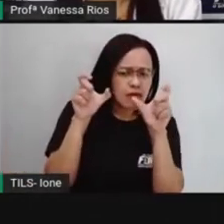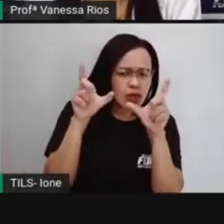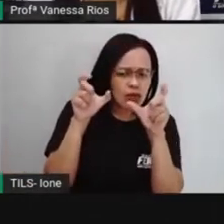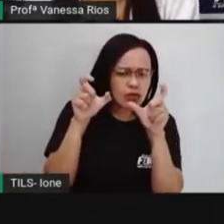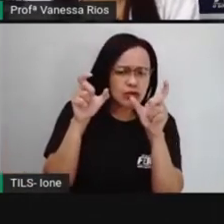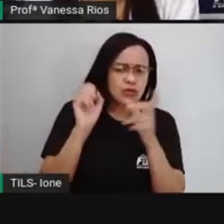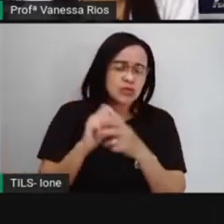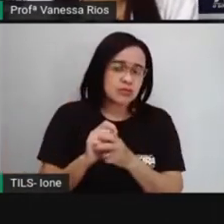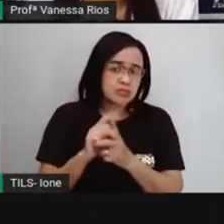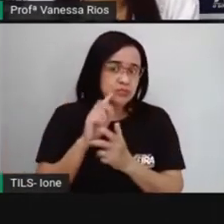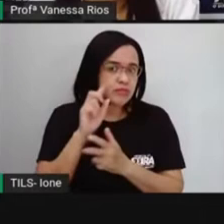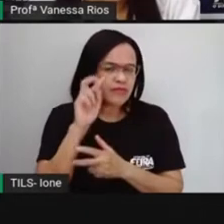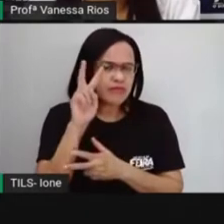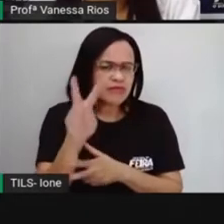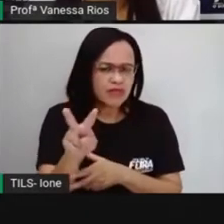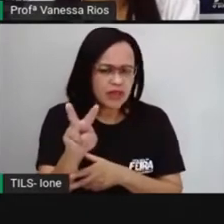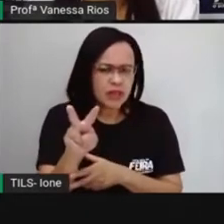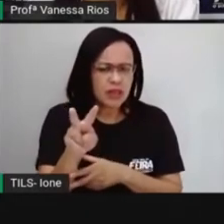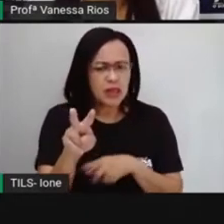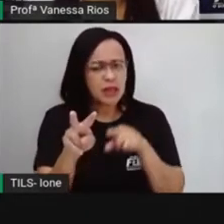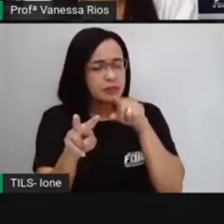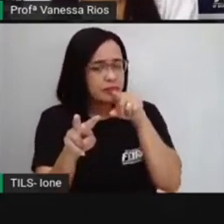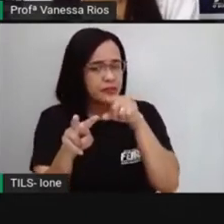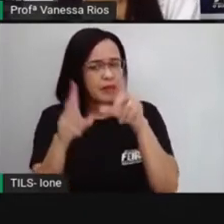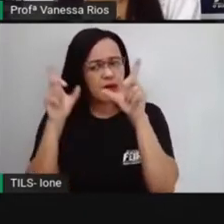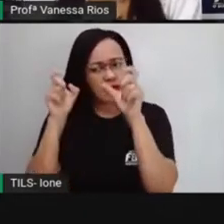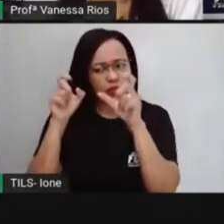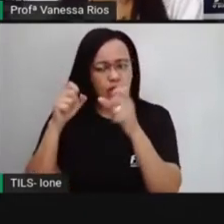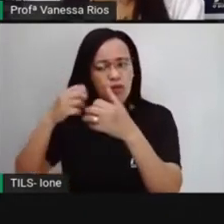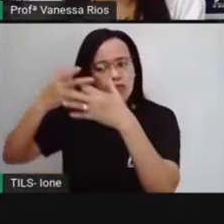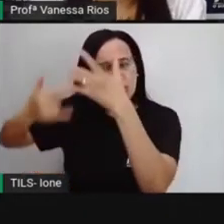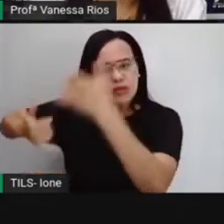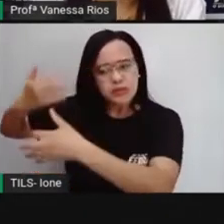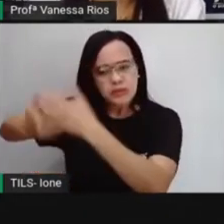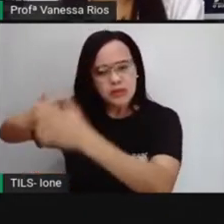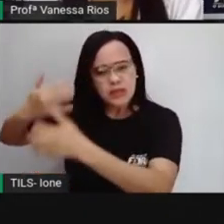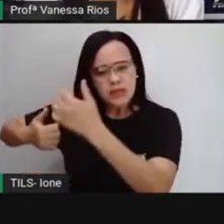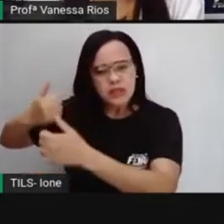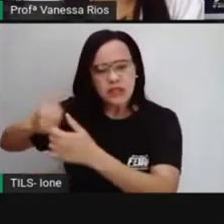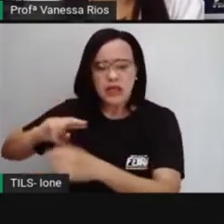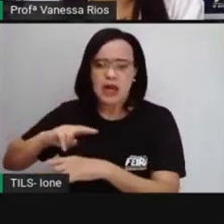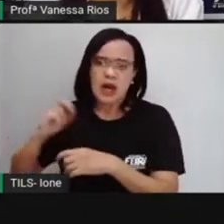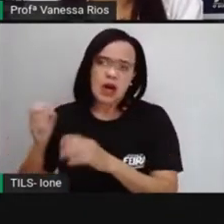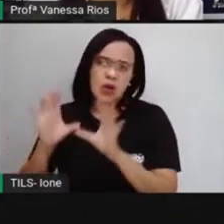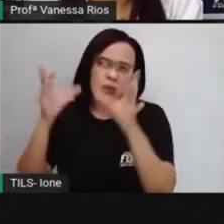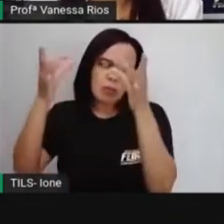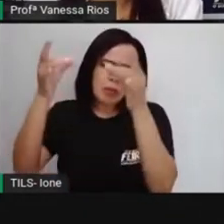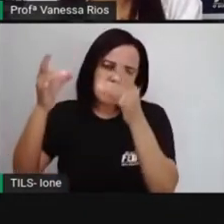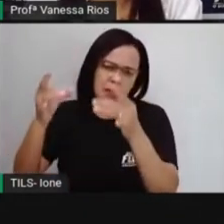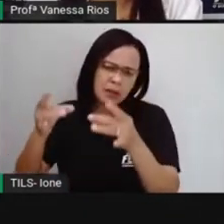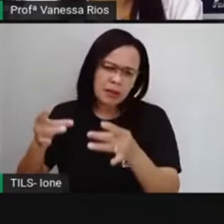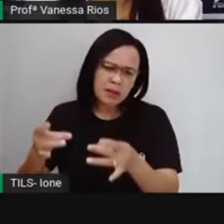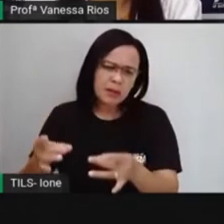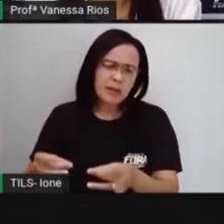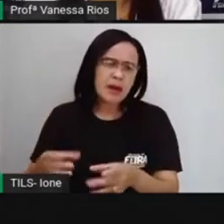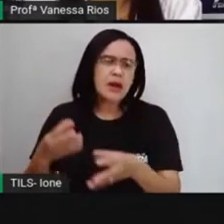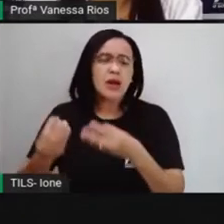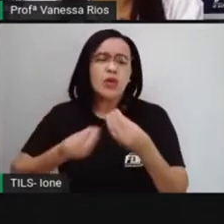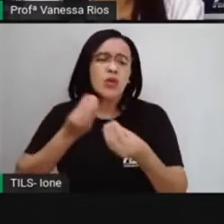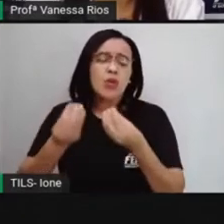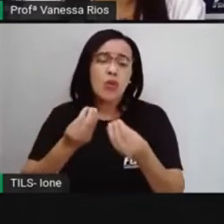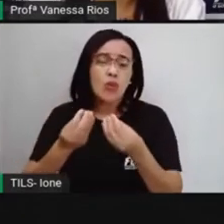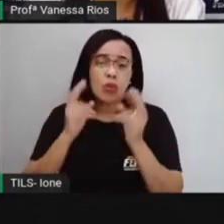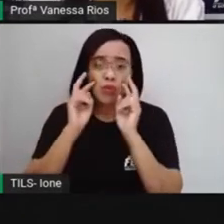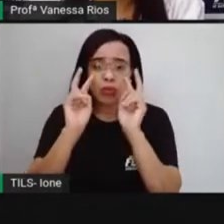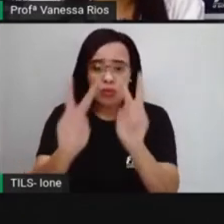repente, falar pra alguém o que você está vendo e que essa outra pessoa não está? Como é que você descreveria? O que é que você enxerga?